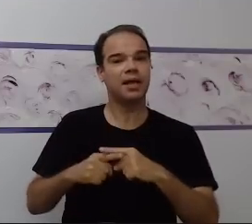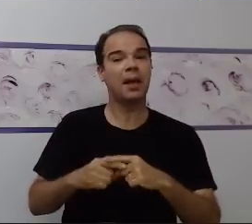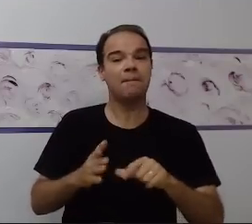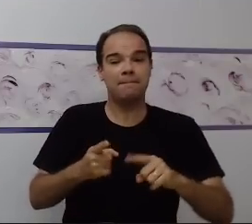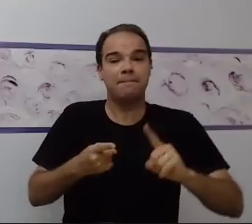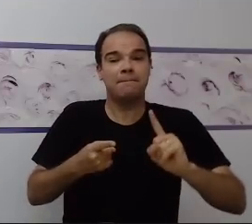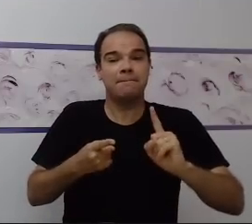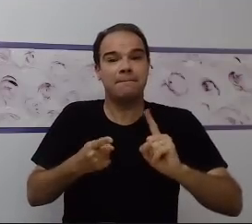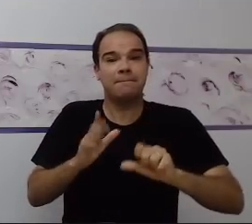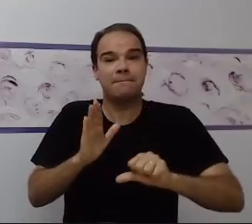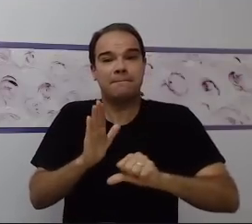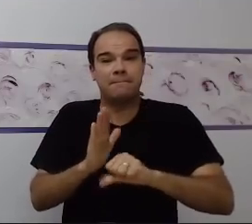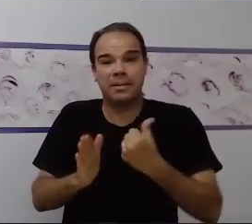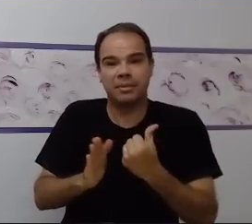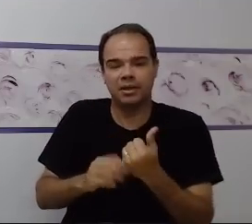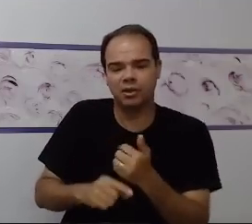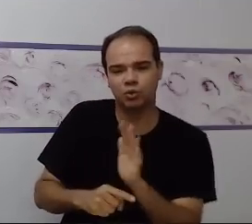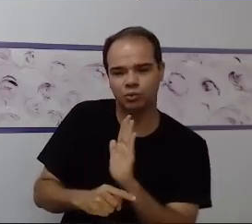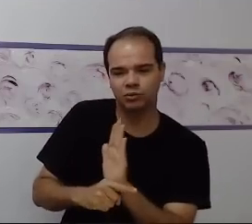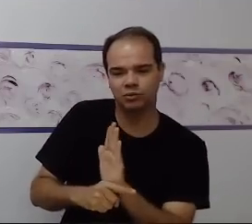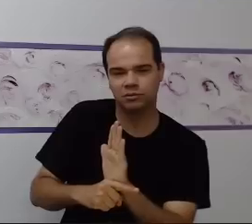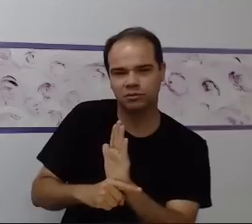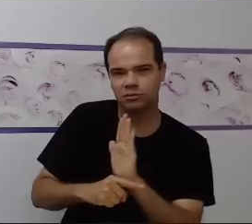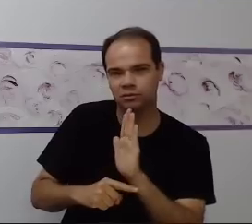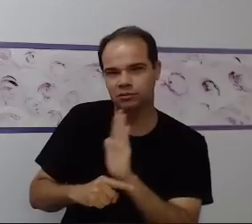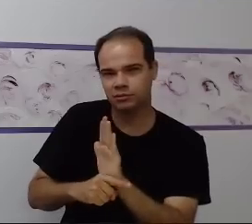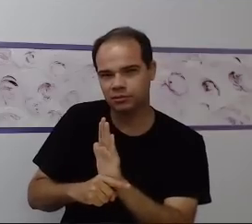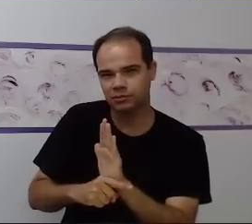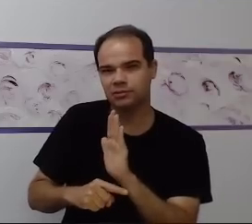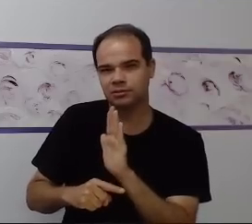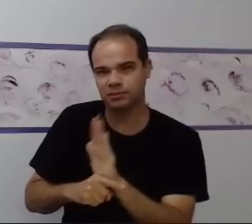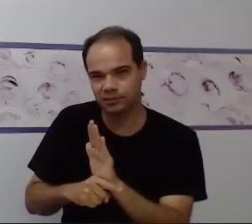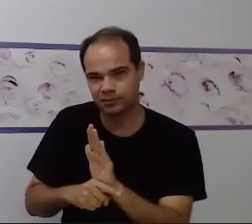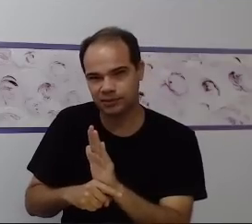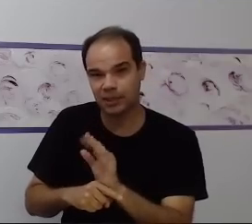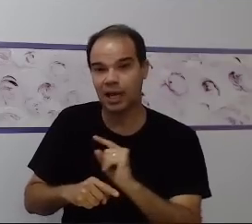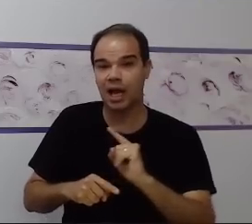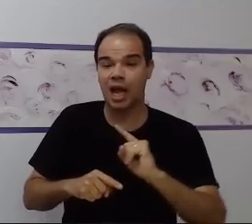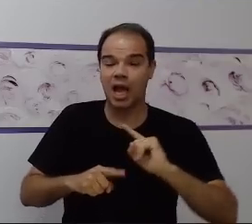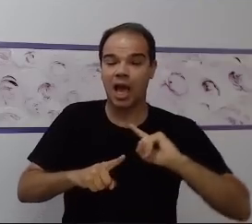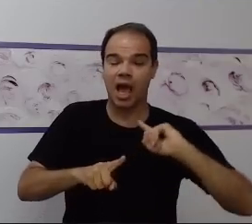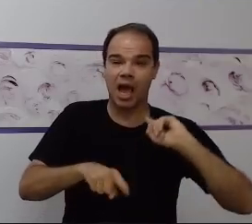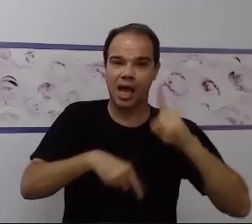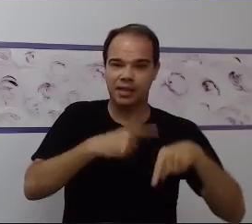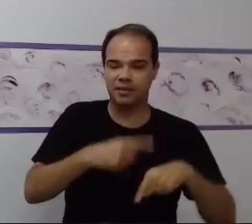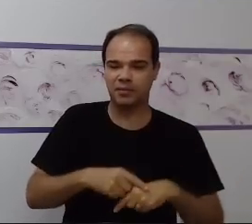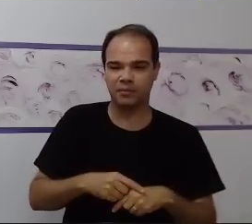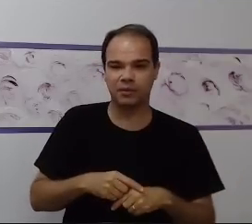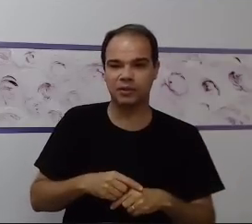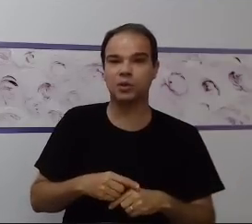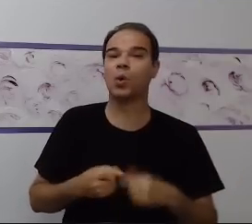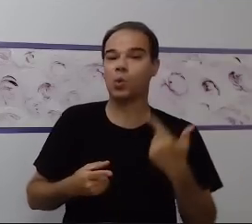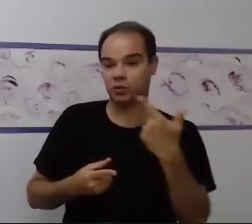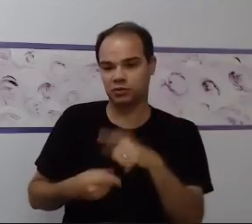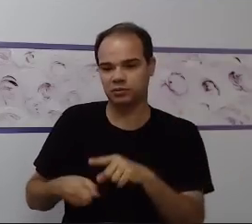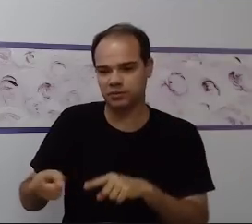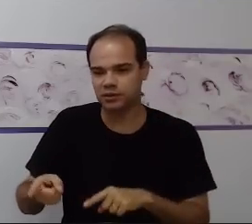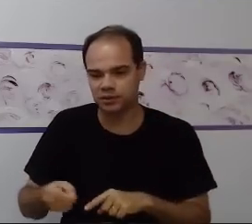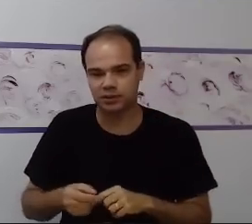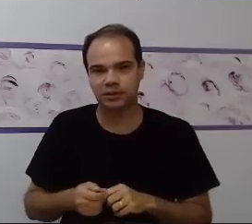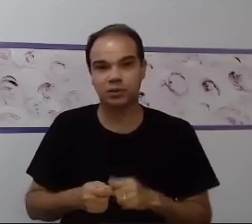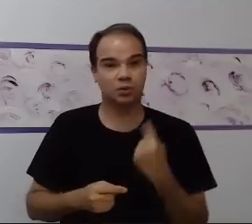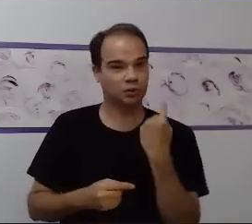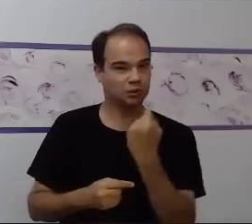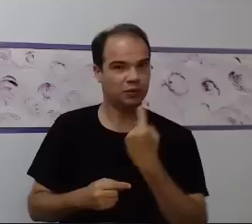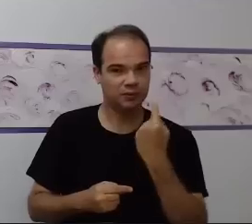entender é que num determinado momento aquilo vai ser retirado e ele vai caminhar sozinho. Gerando autonomia. Gerando